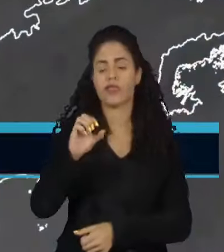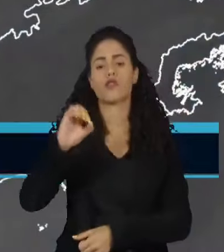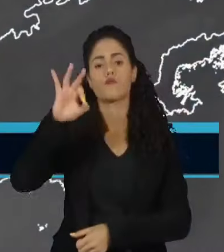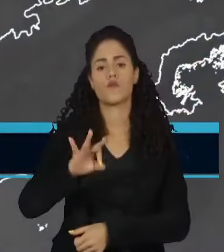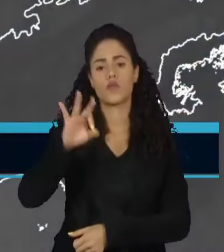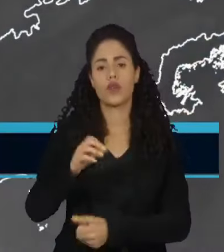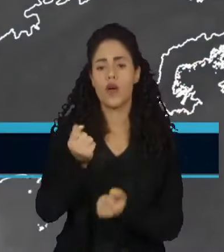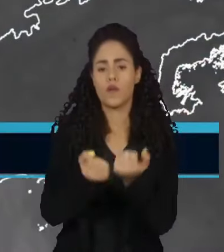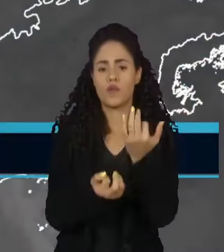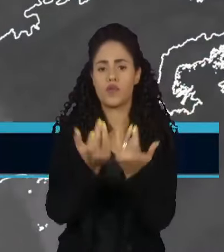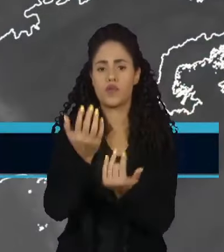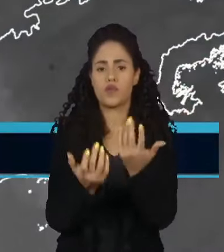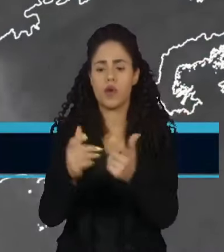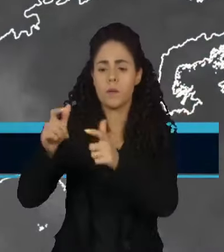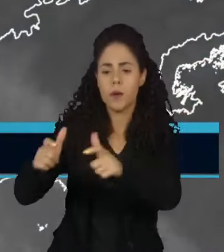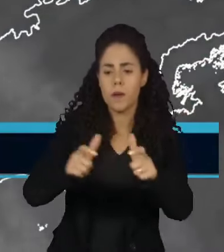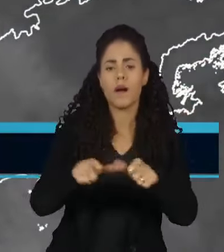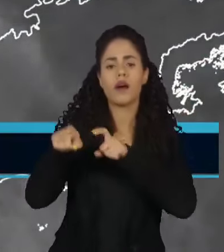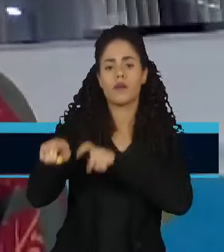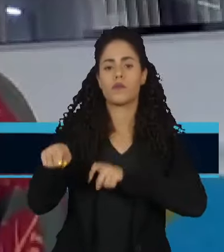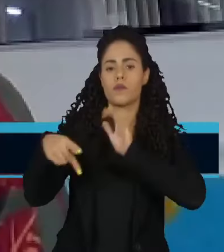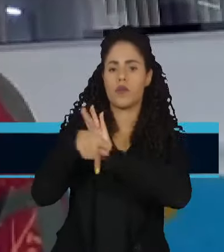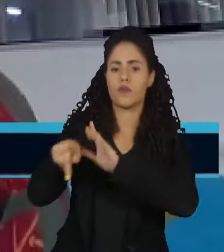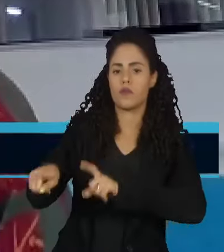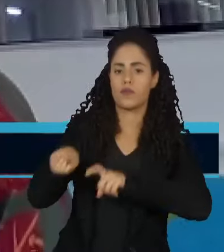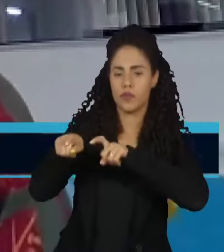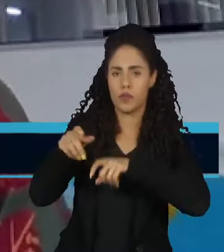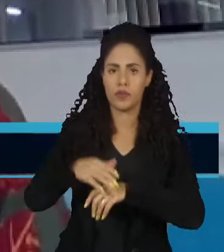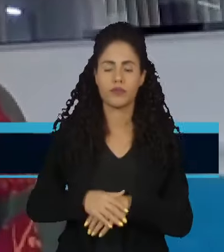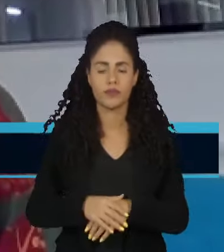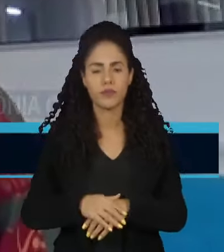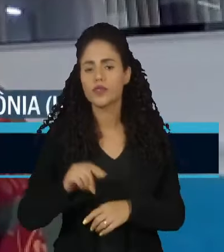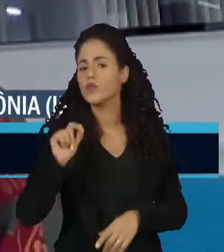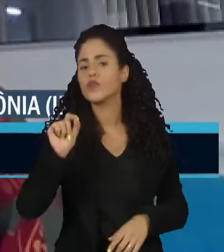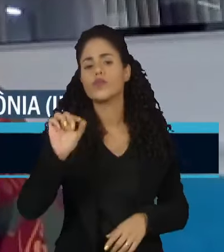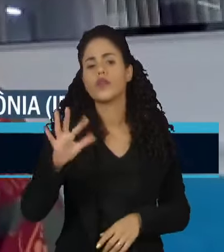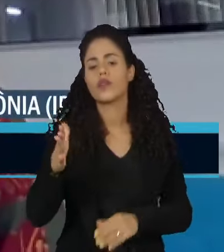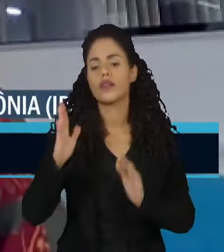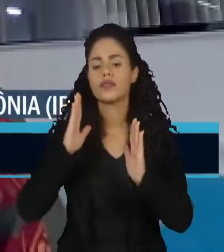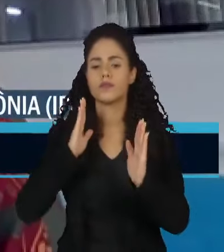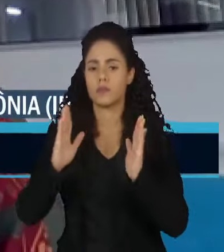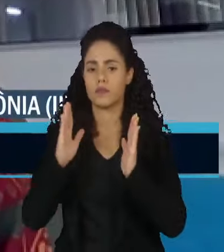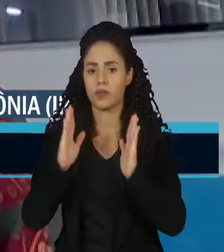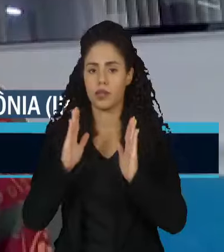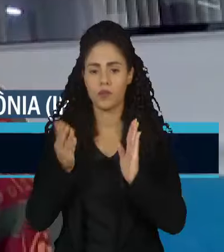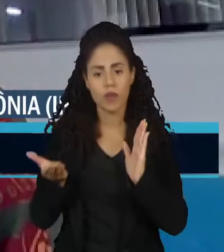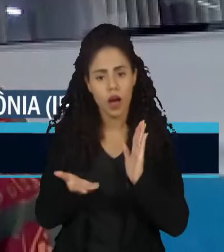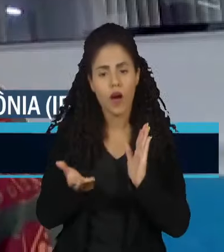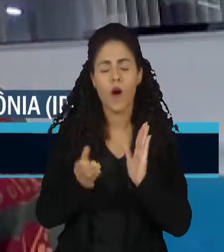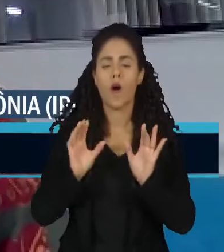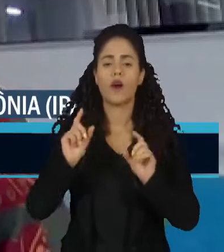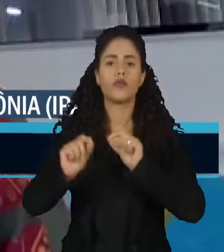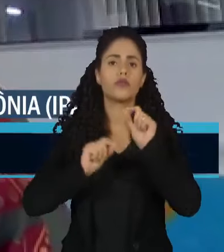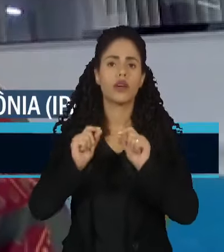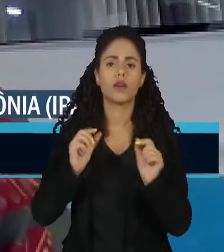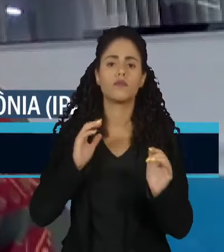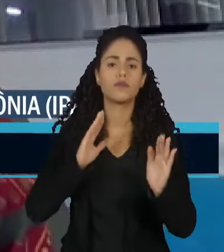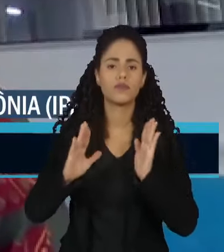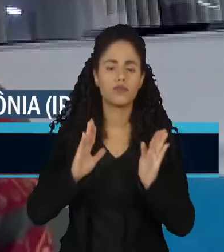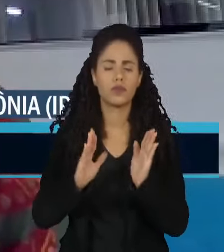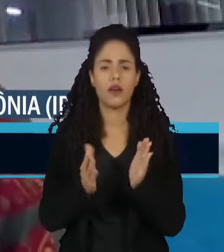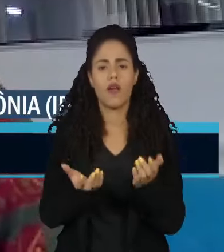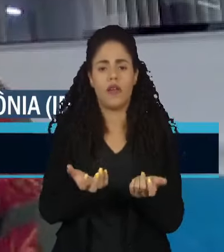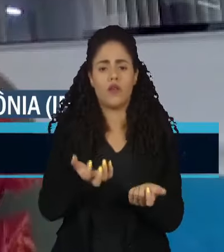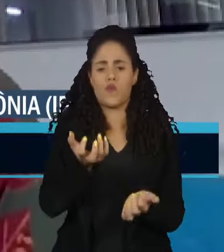fogo estava em áreas de uso agropecuário. Normalmente, esse período não é um período para